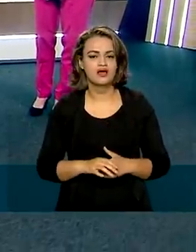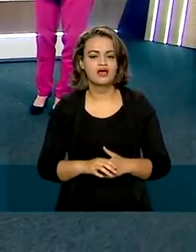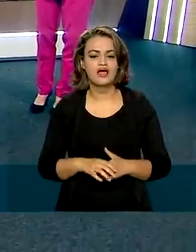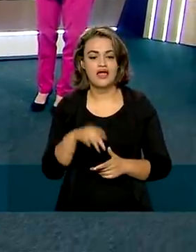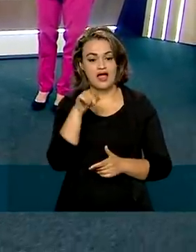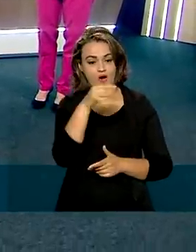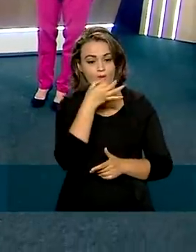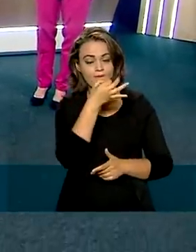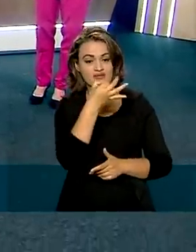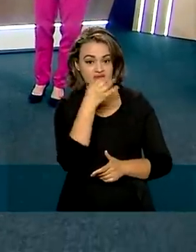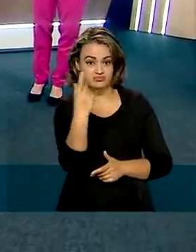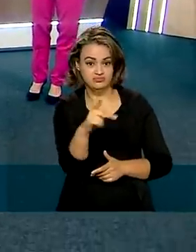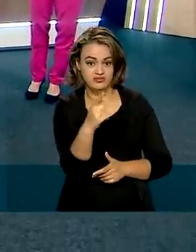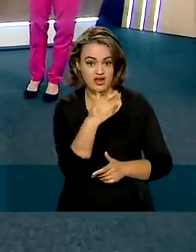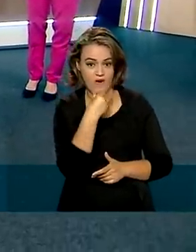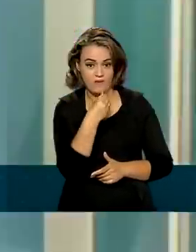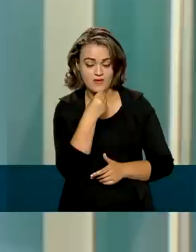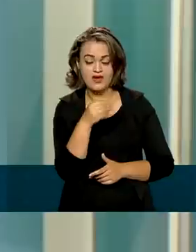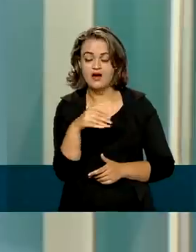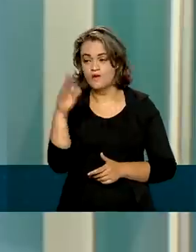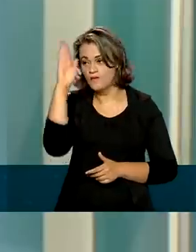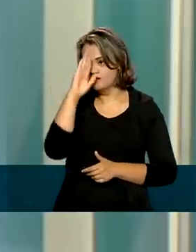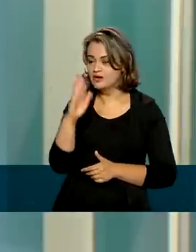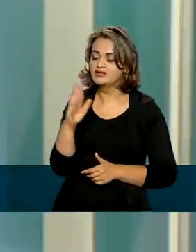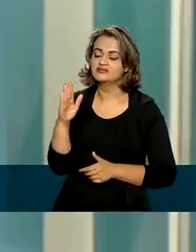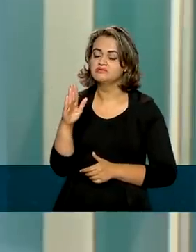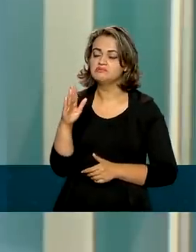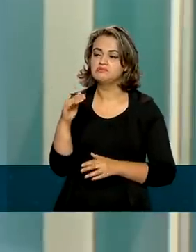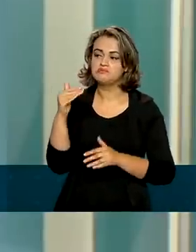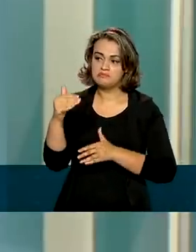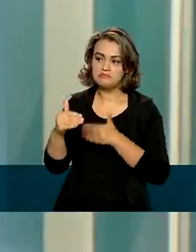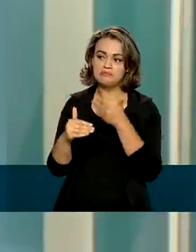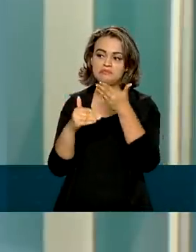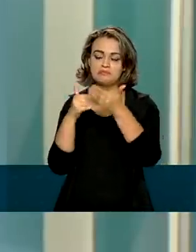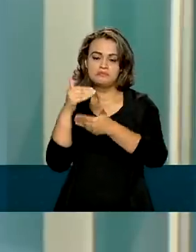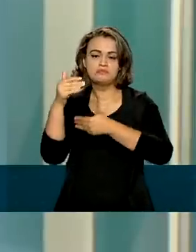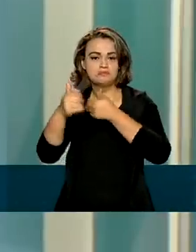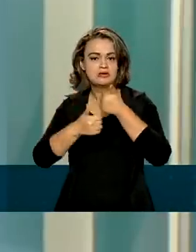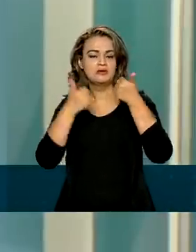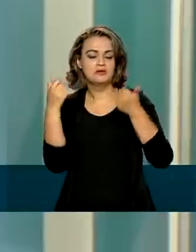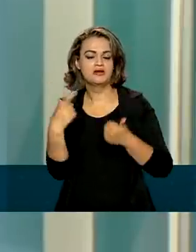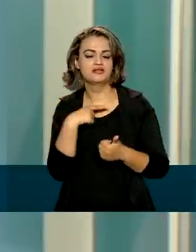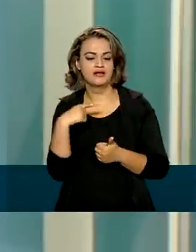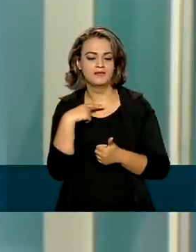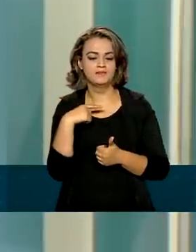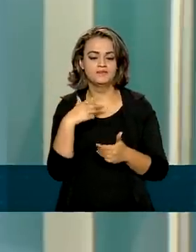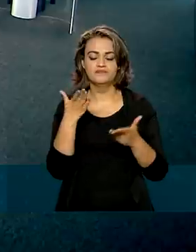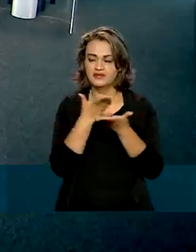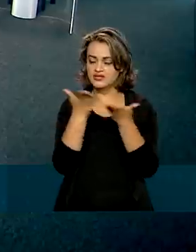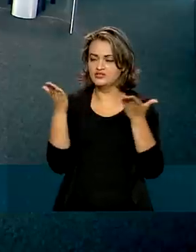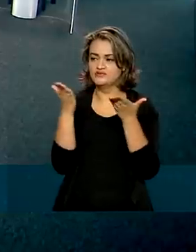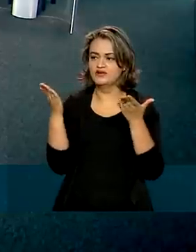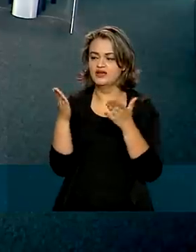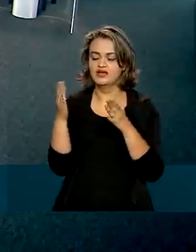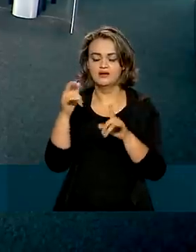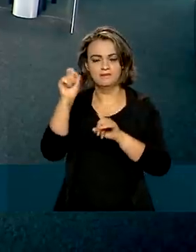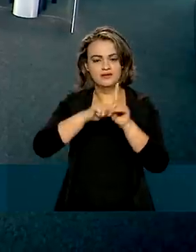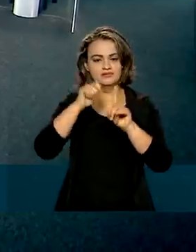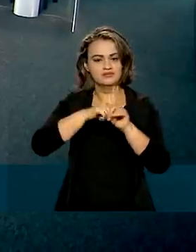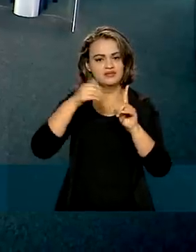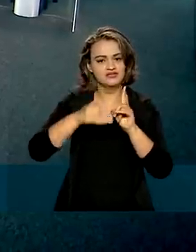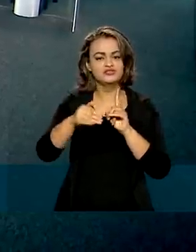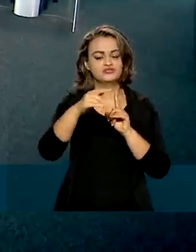Gustavo Montesano, o Brasil já apresenta sinais de retomada econômica e o cenário para os próximos meses